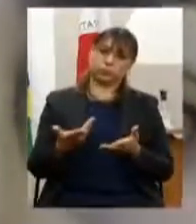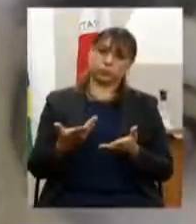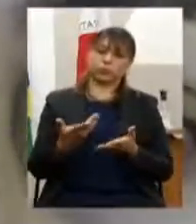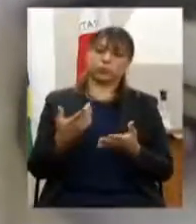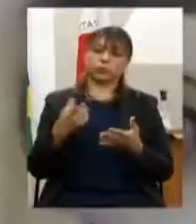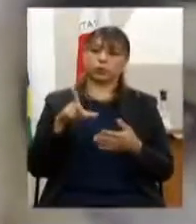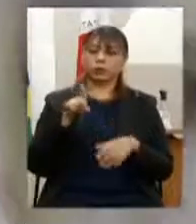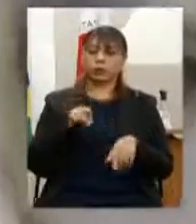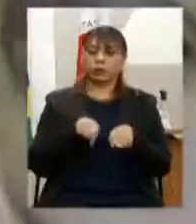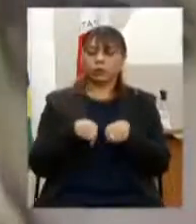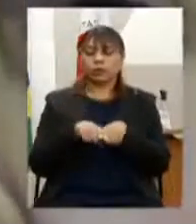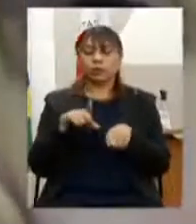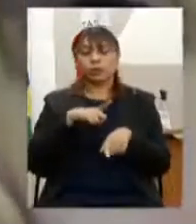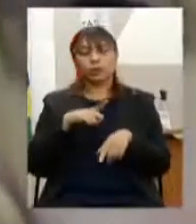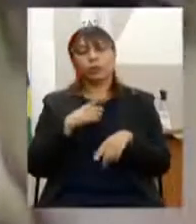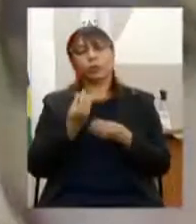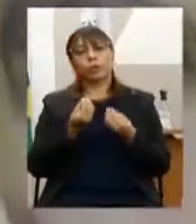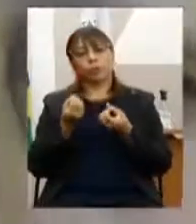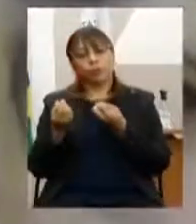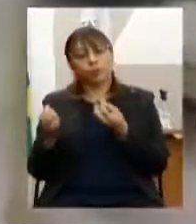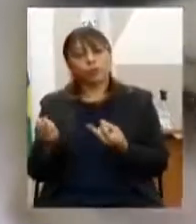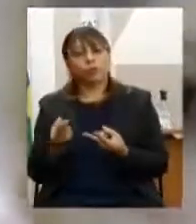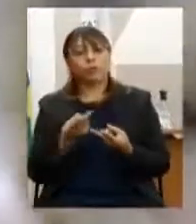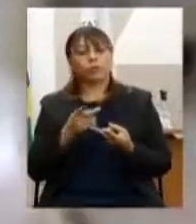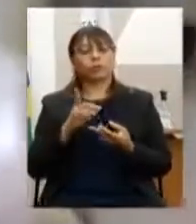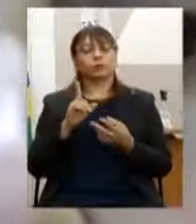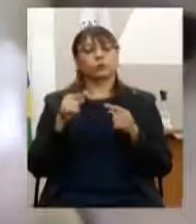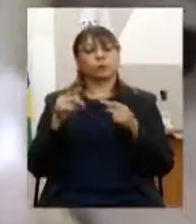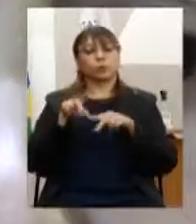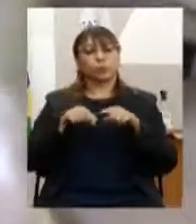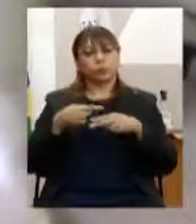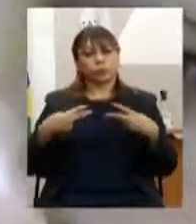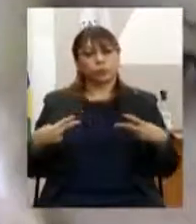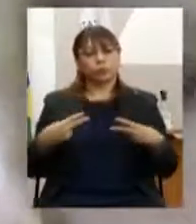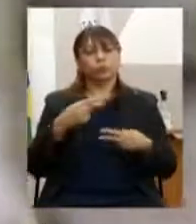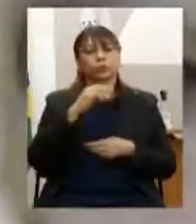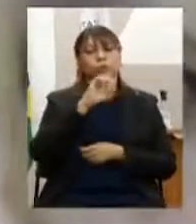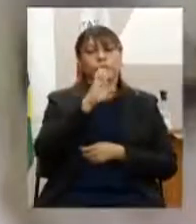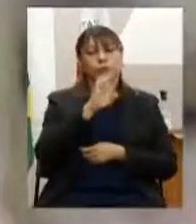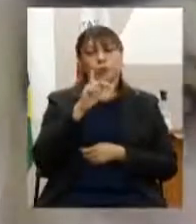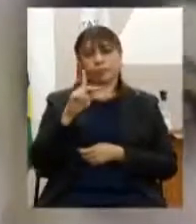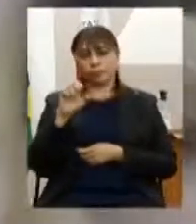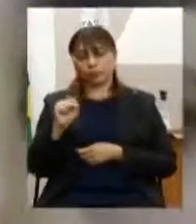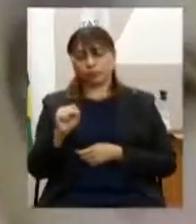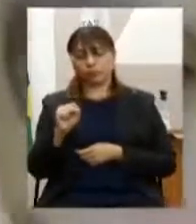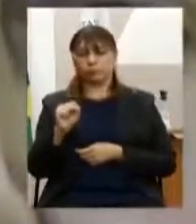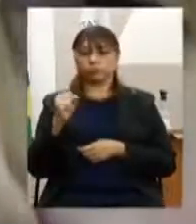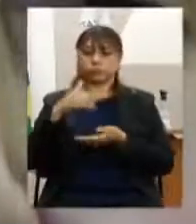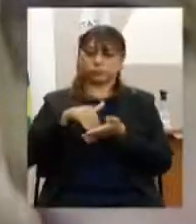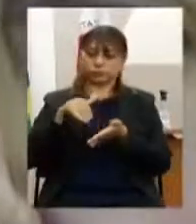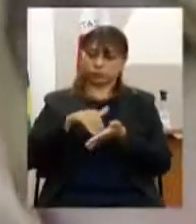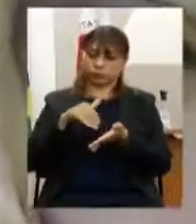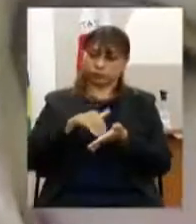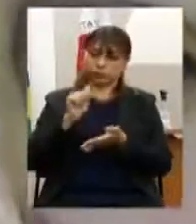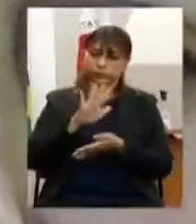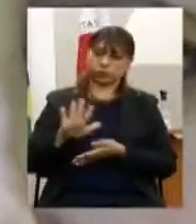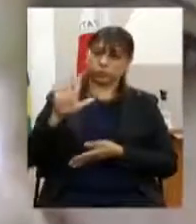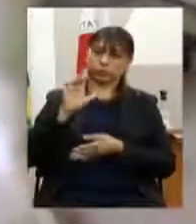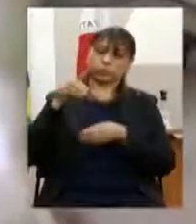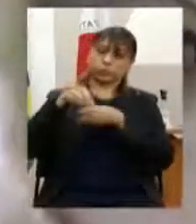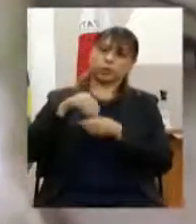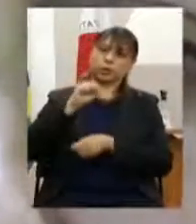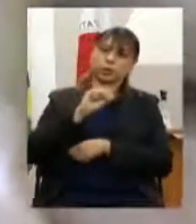comercialização dos produtos de EPS, com unidade orçamentária na CEDESE, com a finalidade de